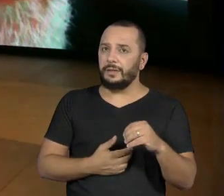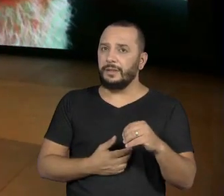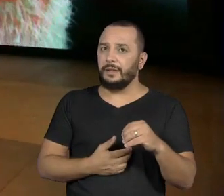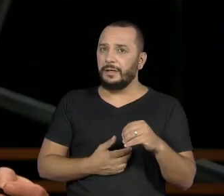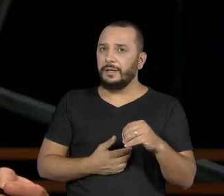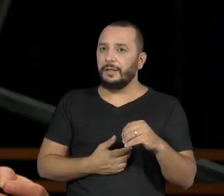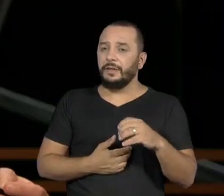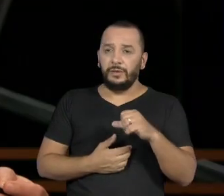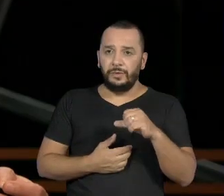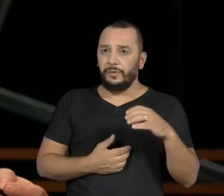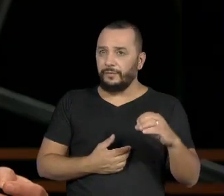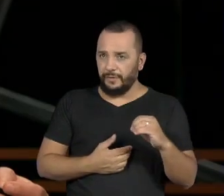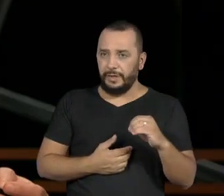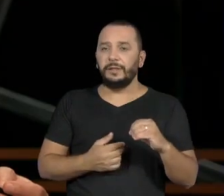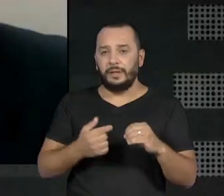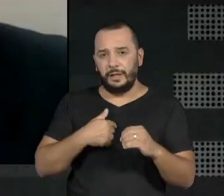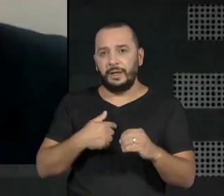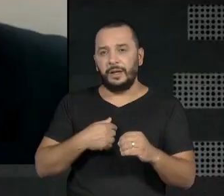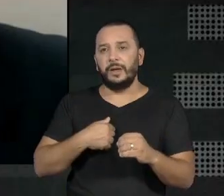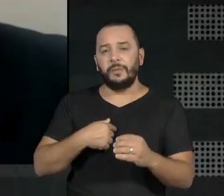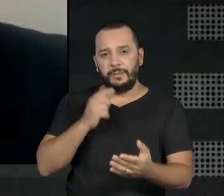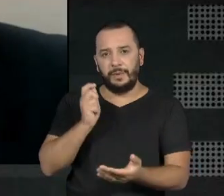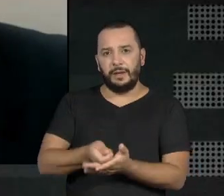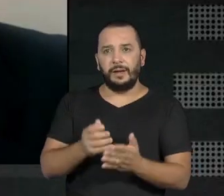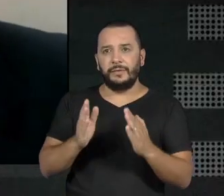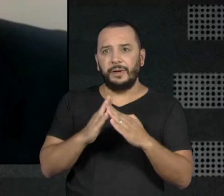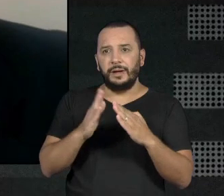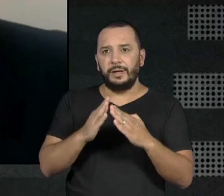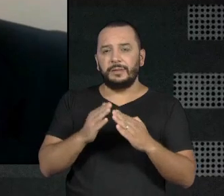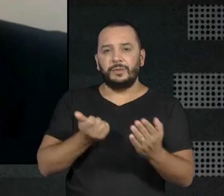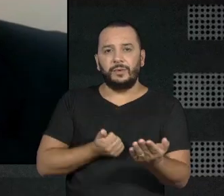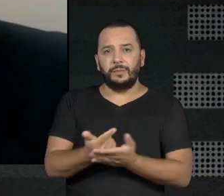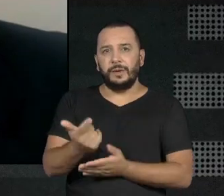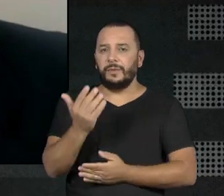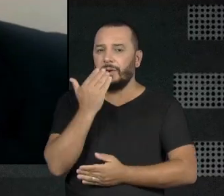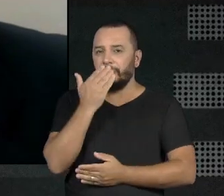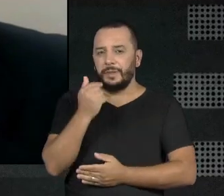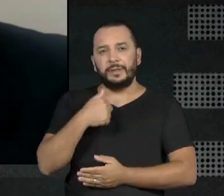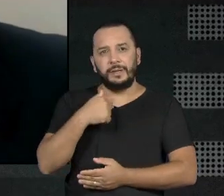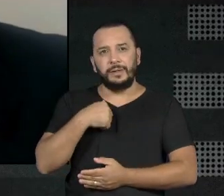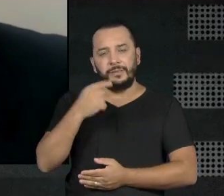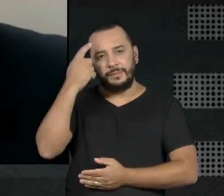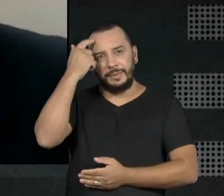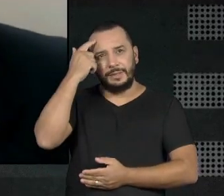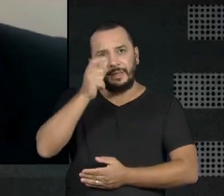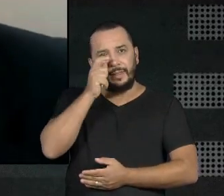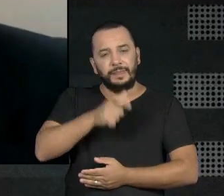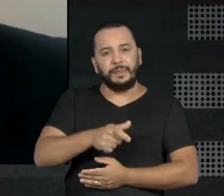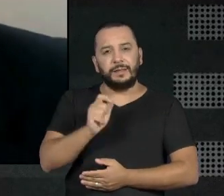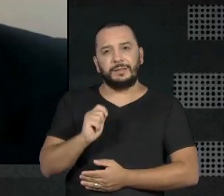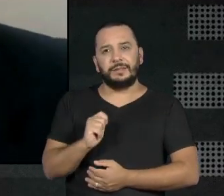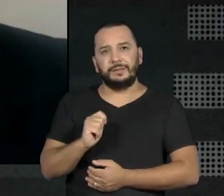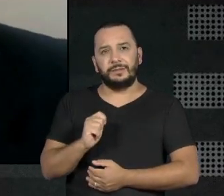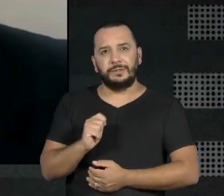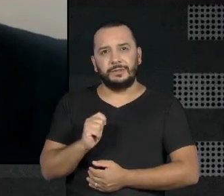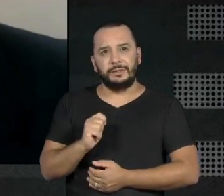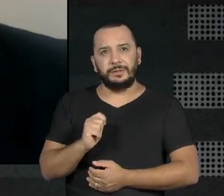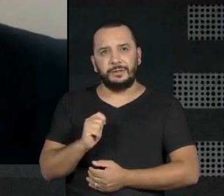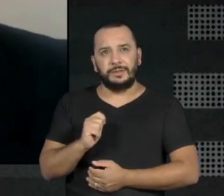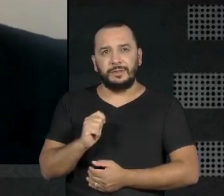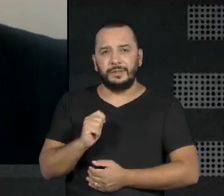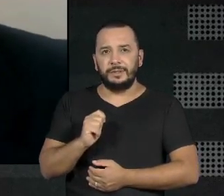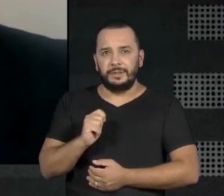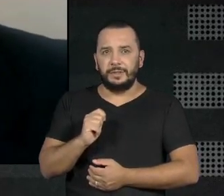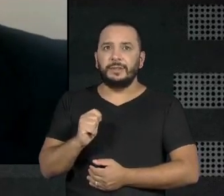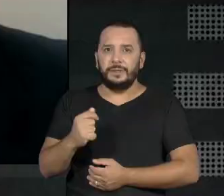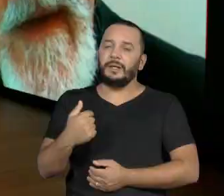eles colocavam em casa, sabe? Eu comprava comida. Claro. Eu acho muito interessante isso. Você é filho de um... Mas é pai desse